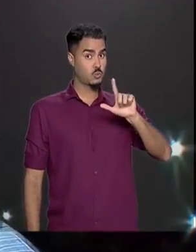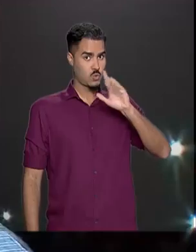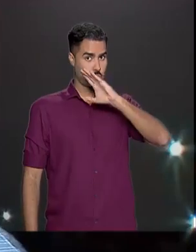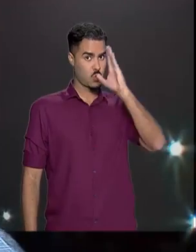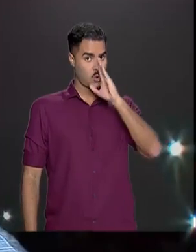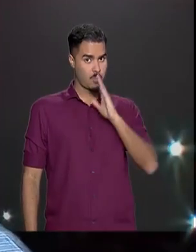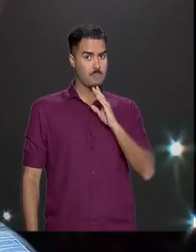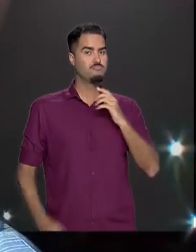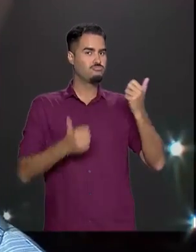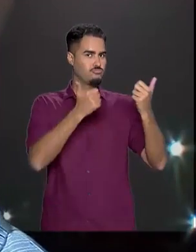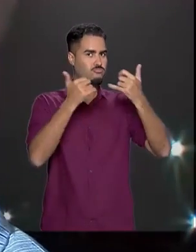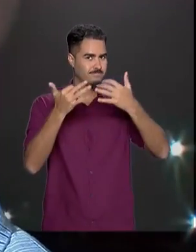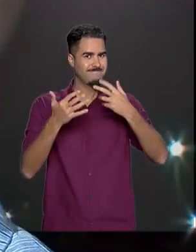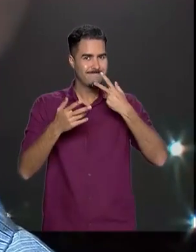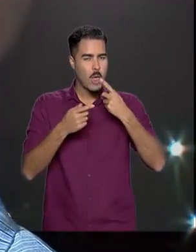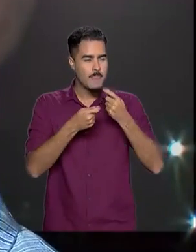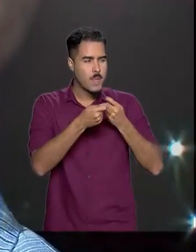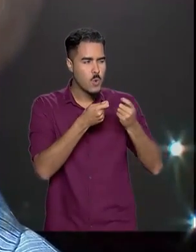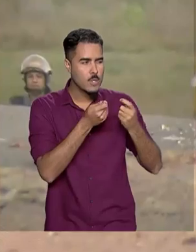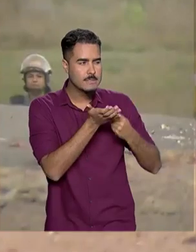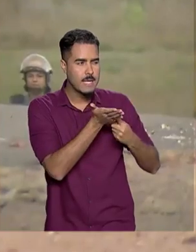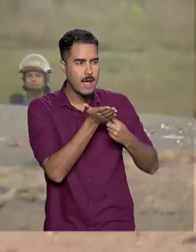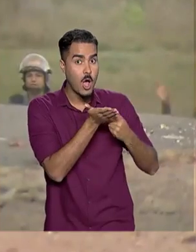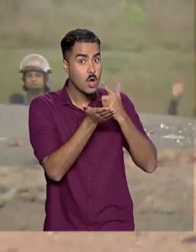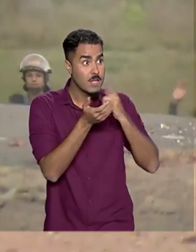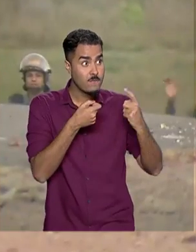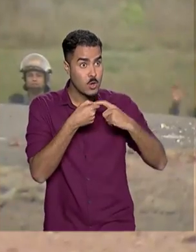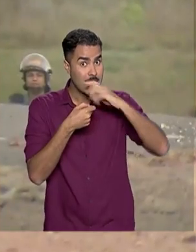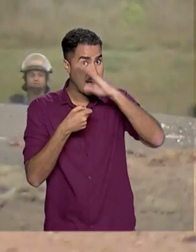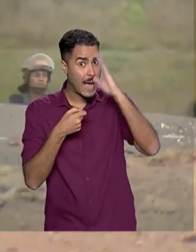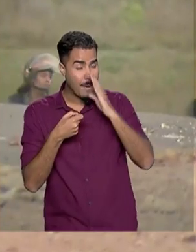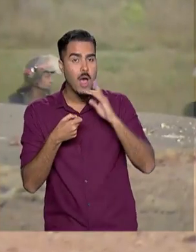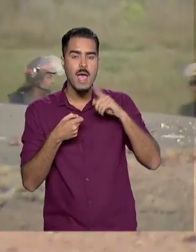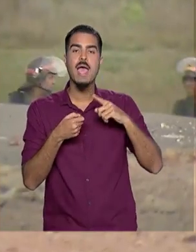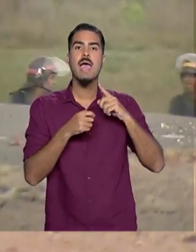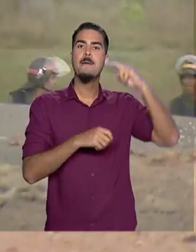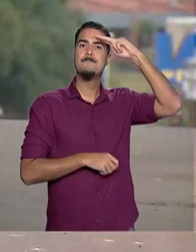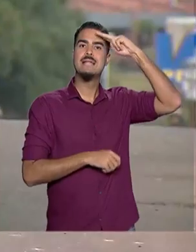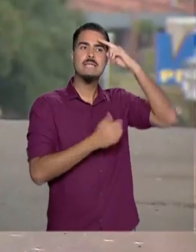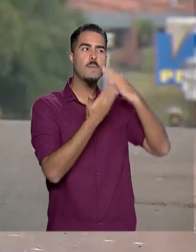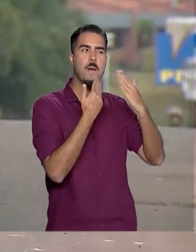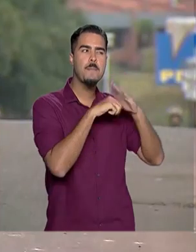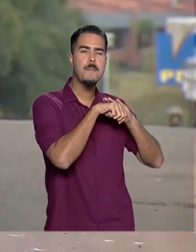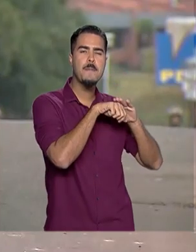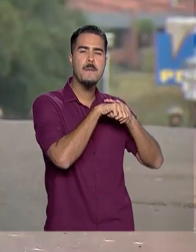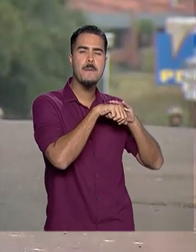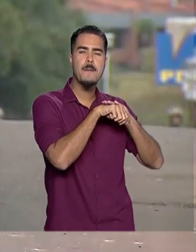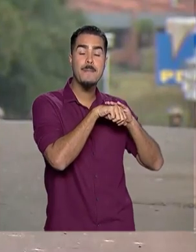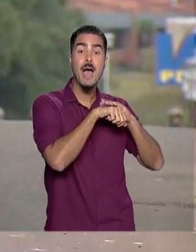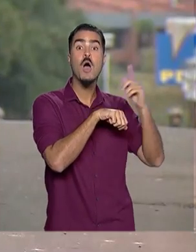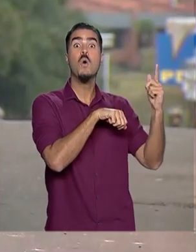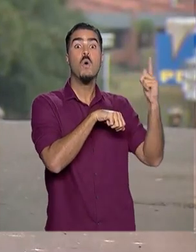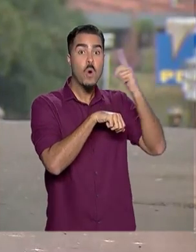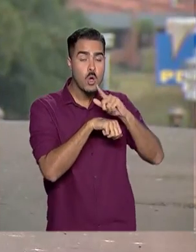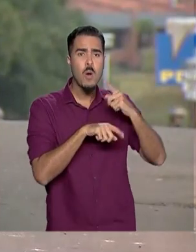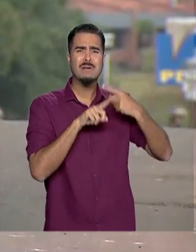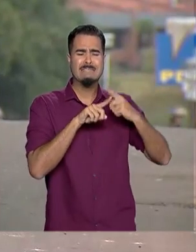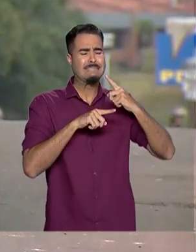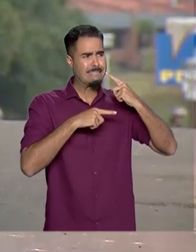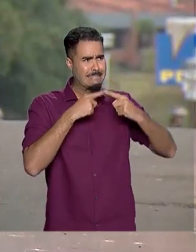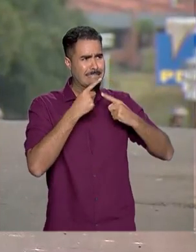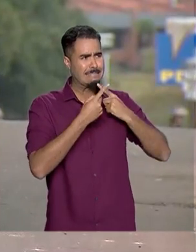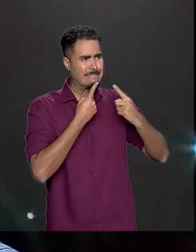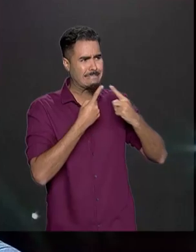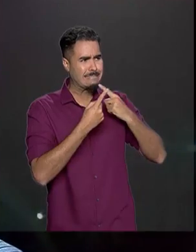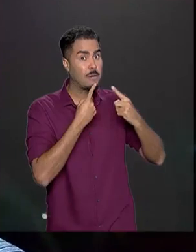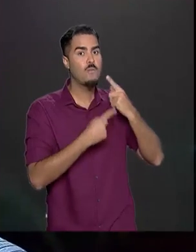negociações para o retorno dos brasileiros foram feitas com militares e que só foi possível depois de muito